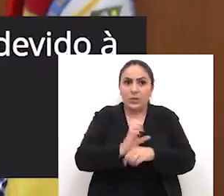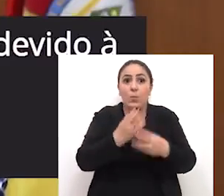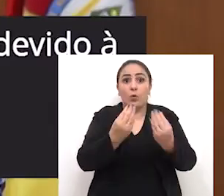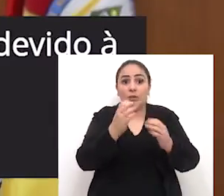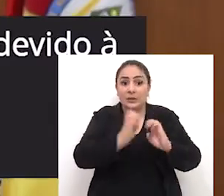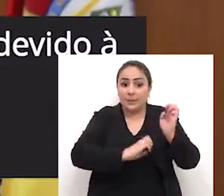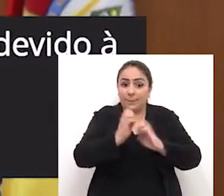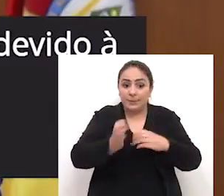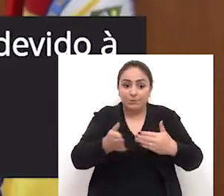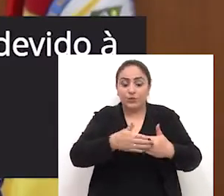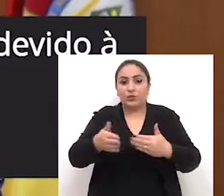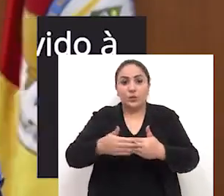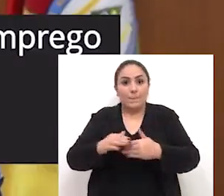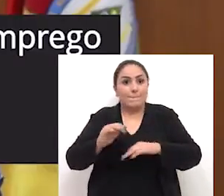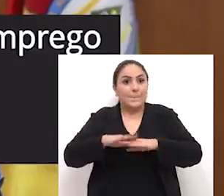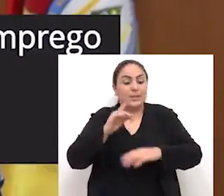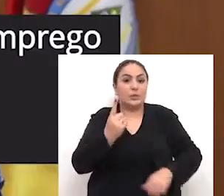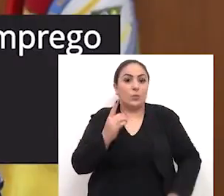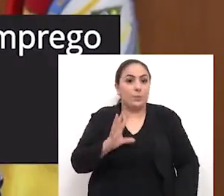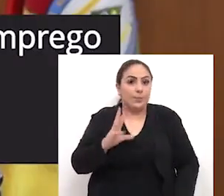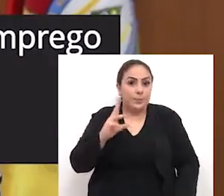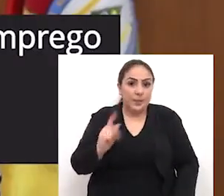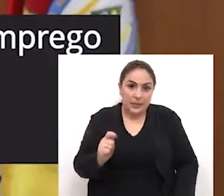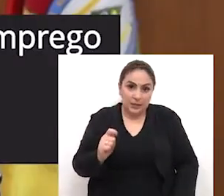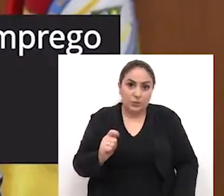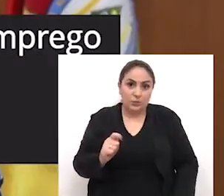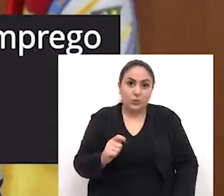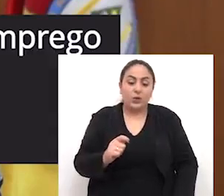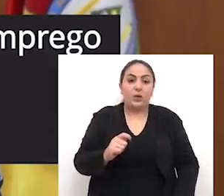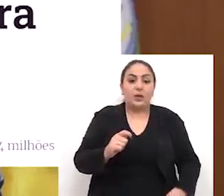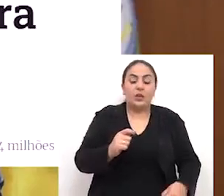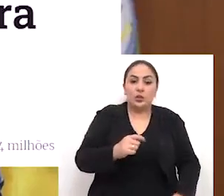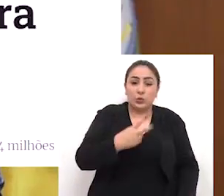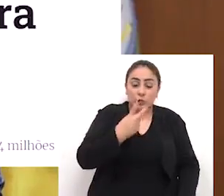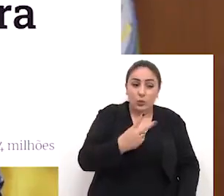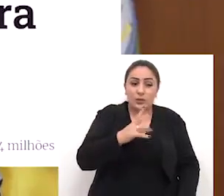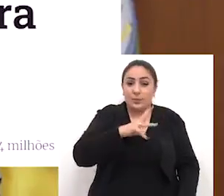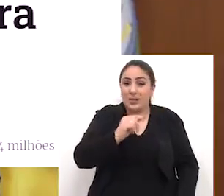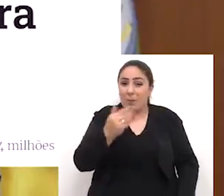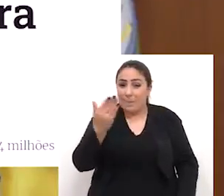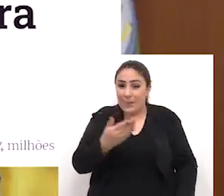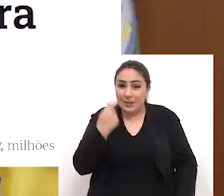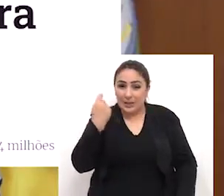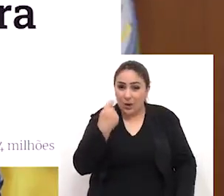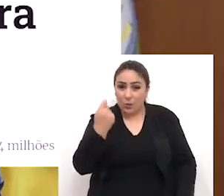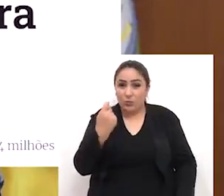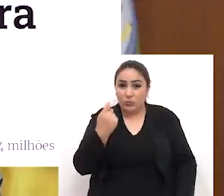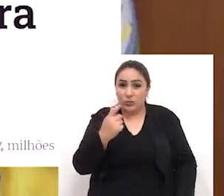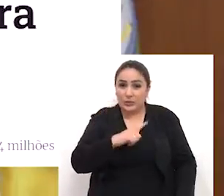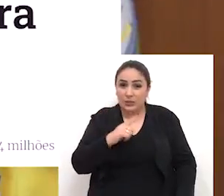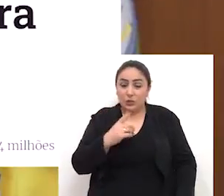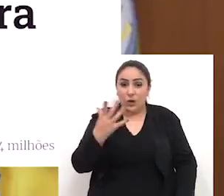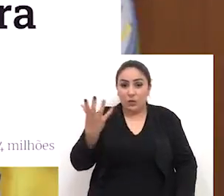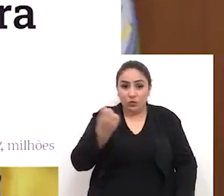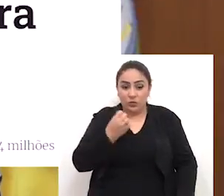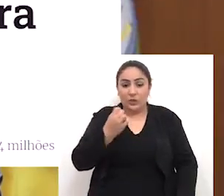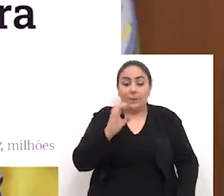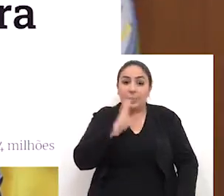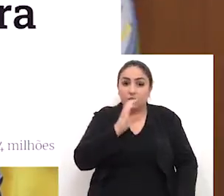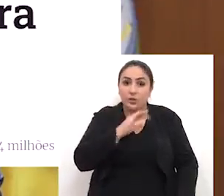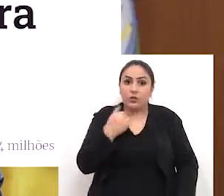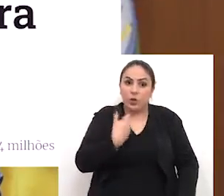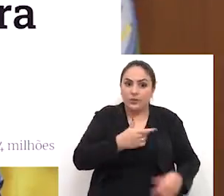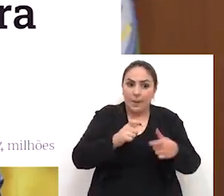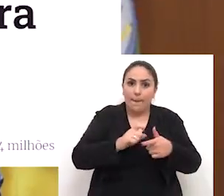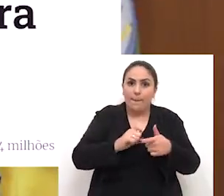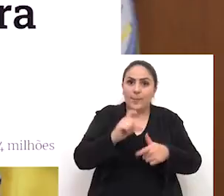empresas fechando as portas, mais de um milhão de desempregados, dois milhões e meio de gaúchos recebendo auxílio emergencial, que a